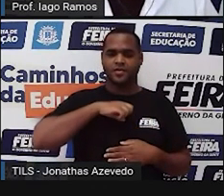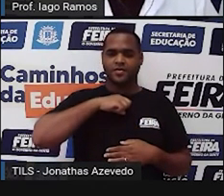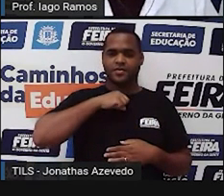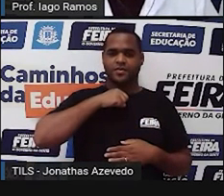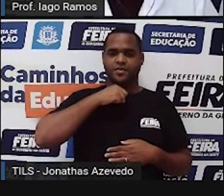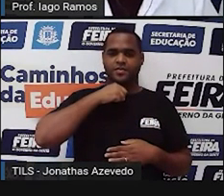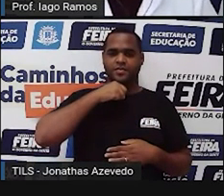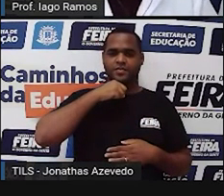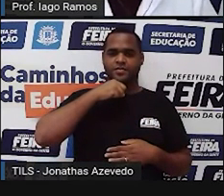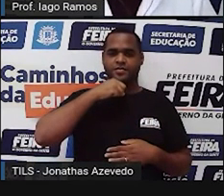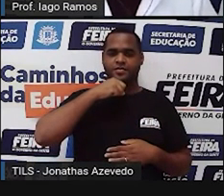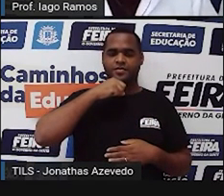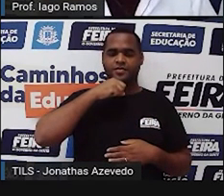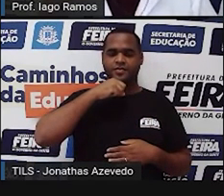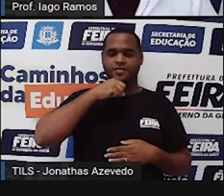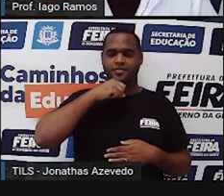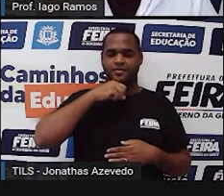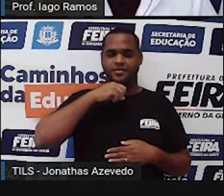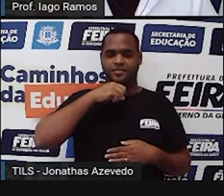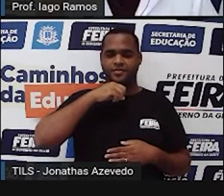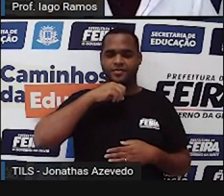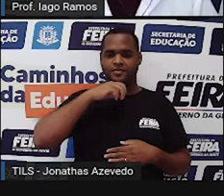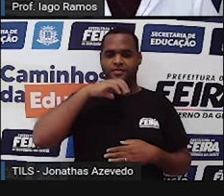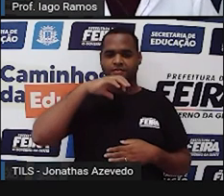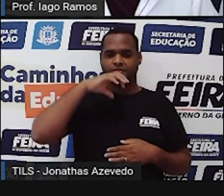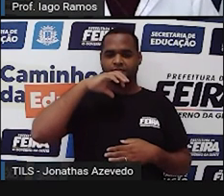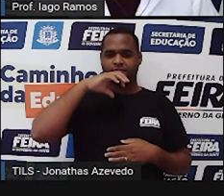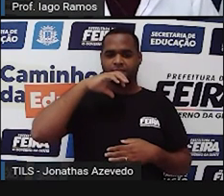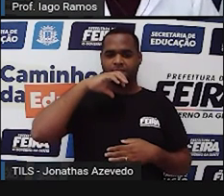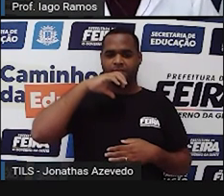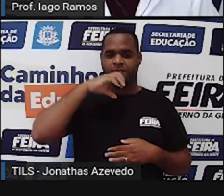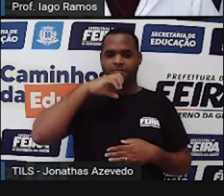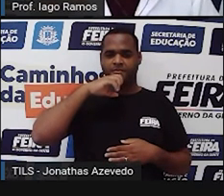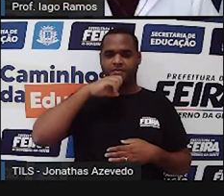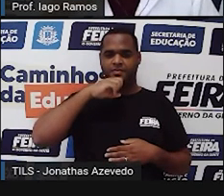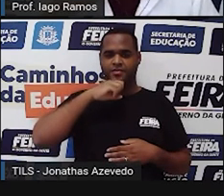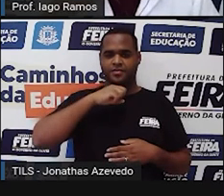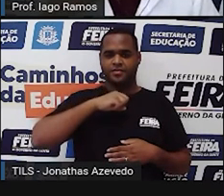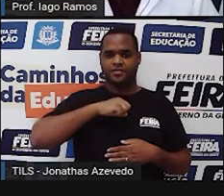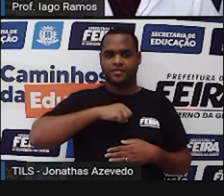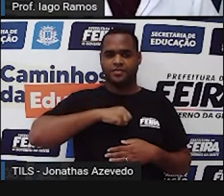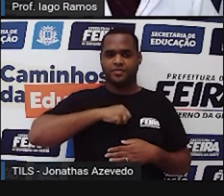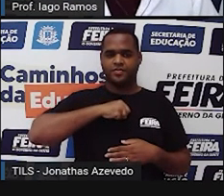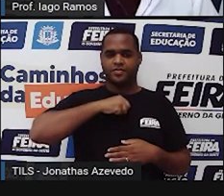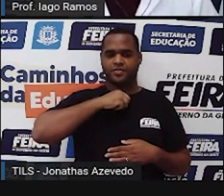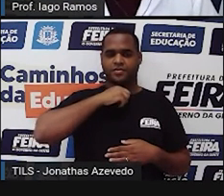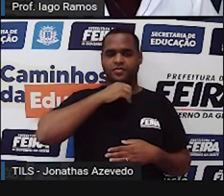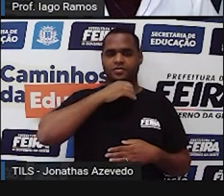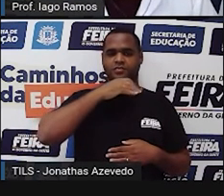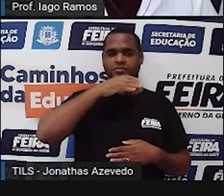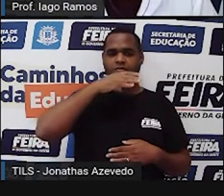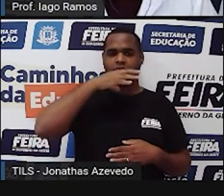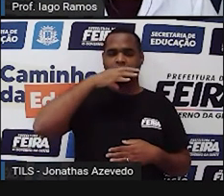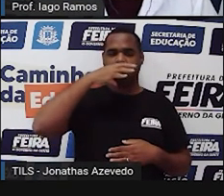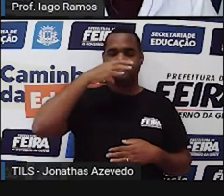Inspira pelo nariz, ó. E vai soltando lentamente pela boca.